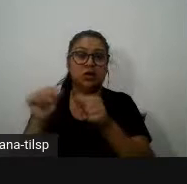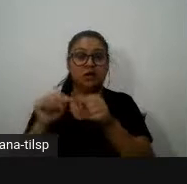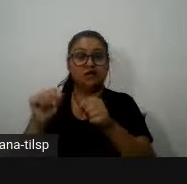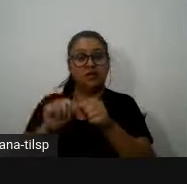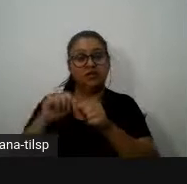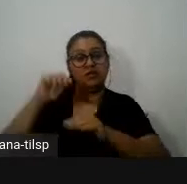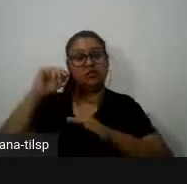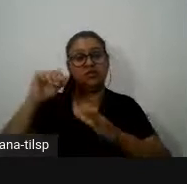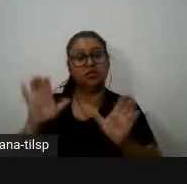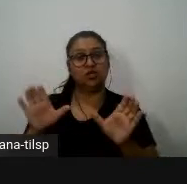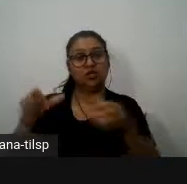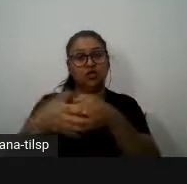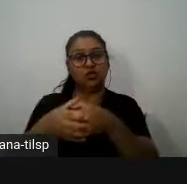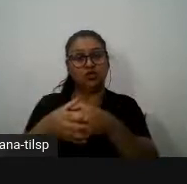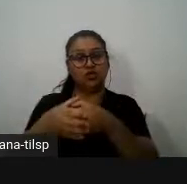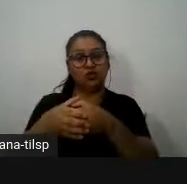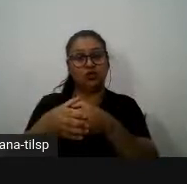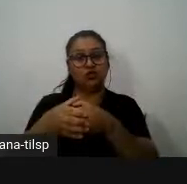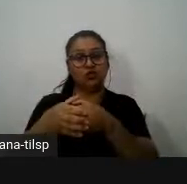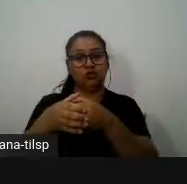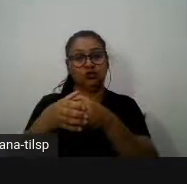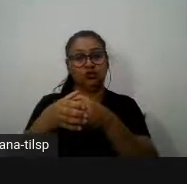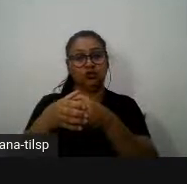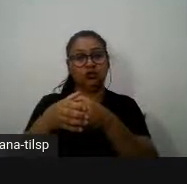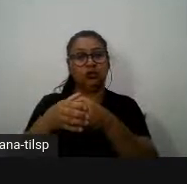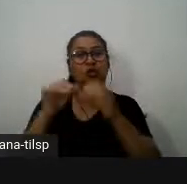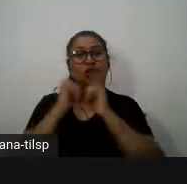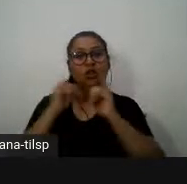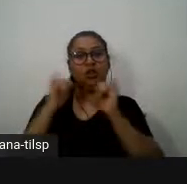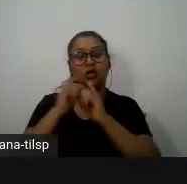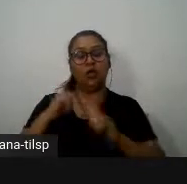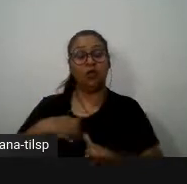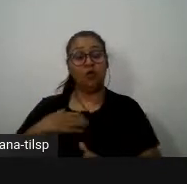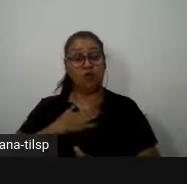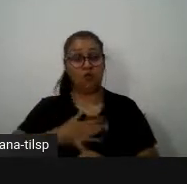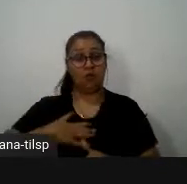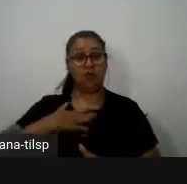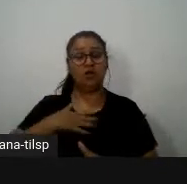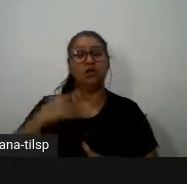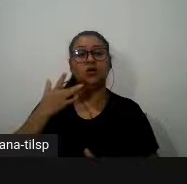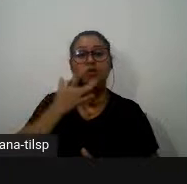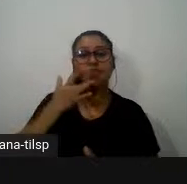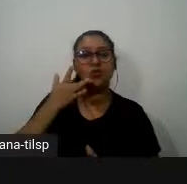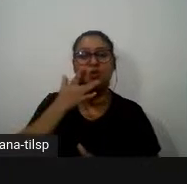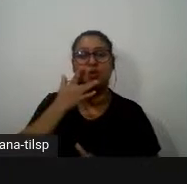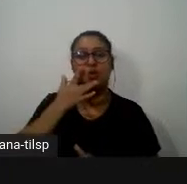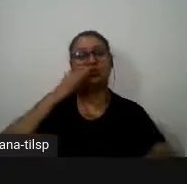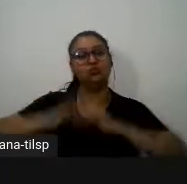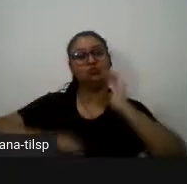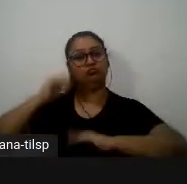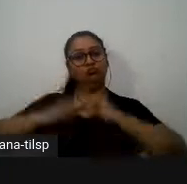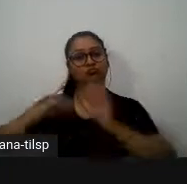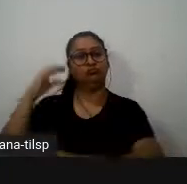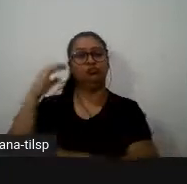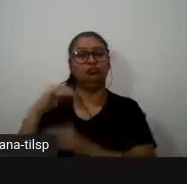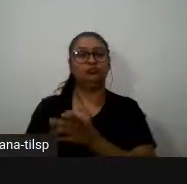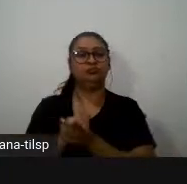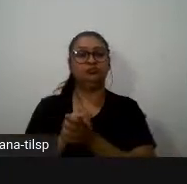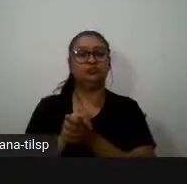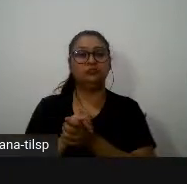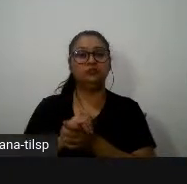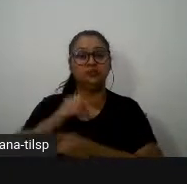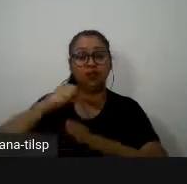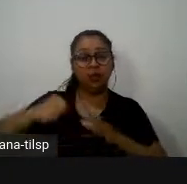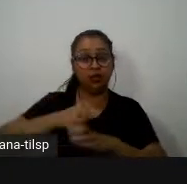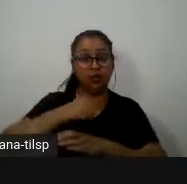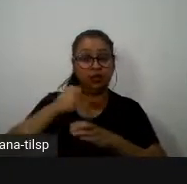científica que divulgou o prazer e o gosto de coordenar e a professora Antónia também fez parte foi um projeto desenvolvido ao